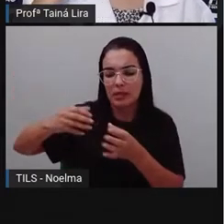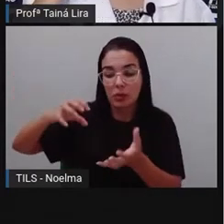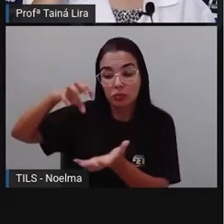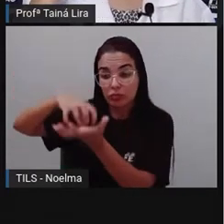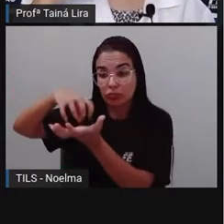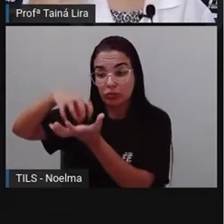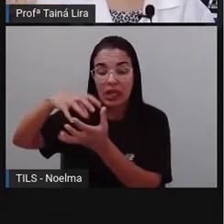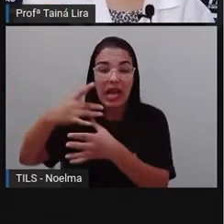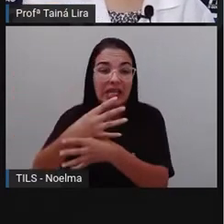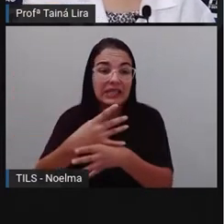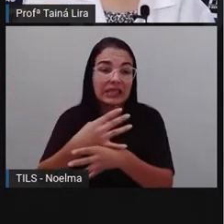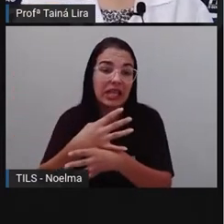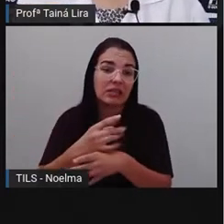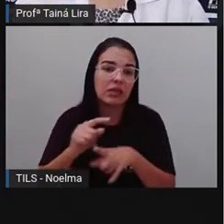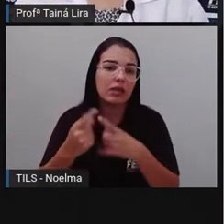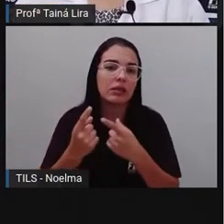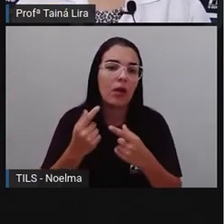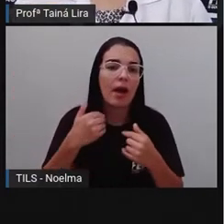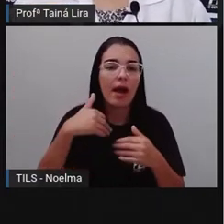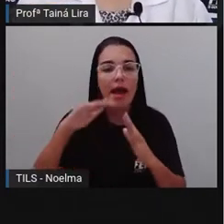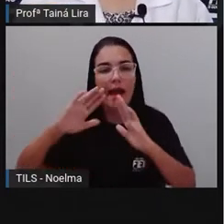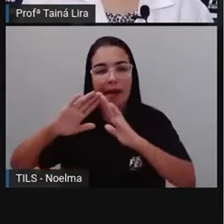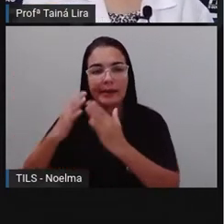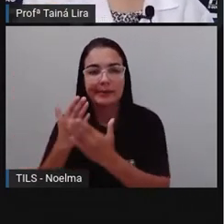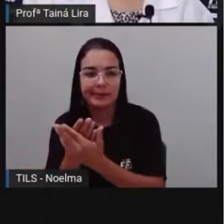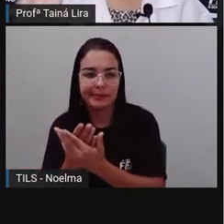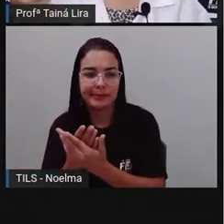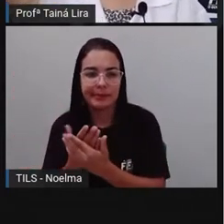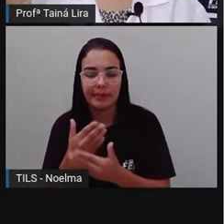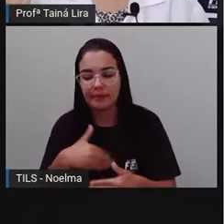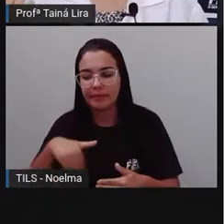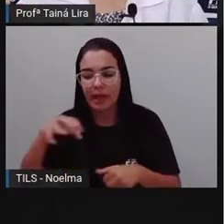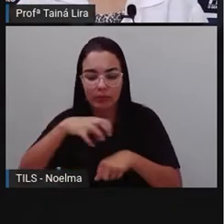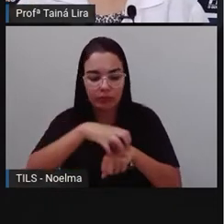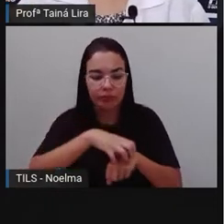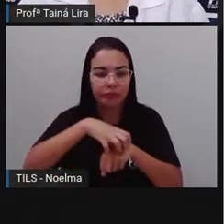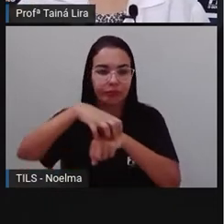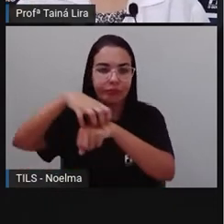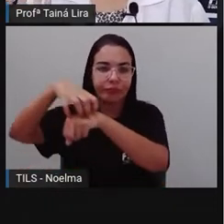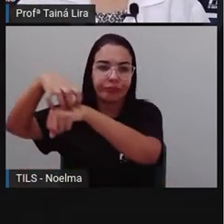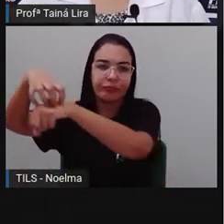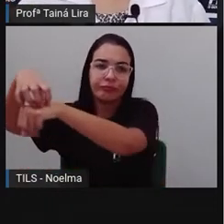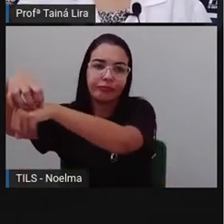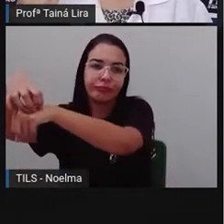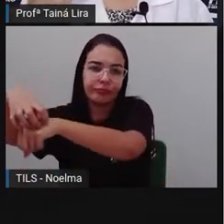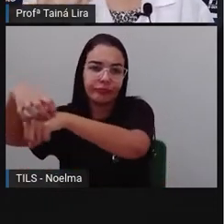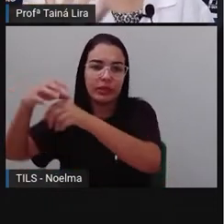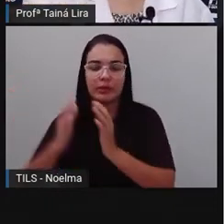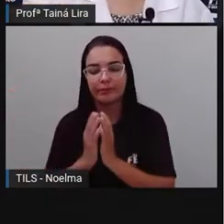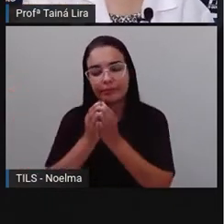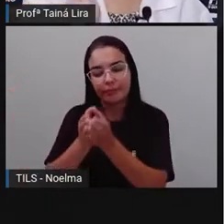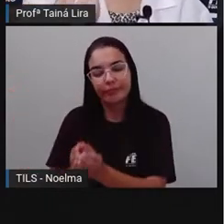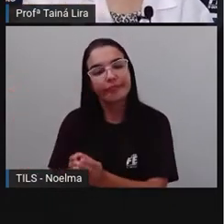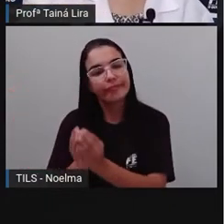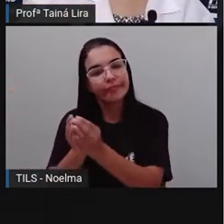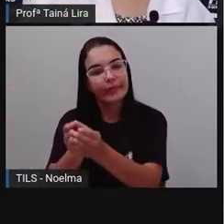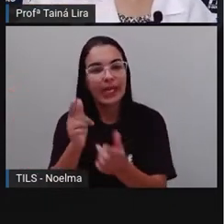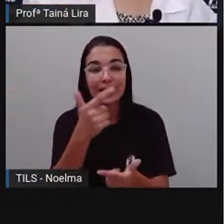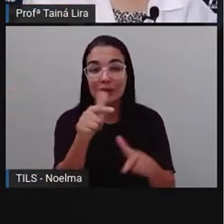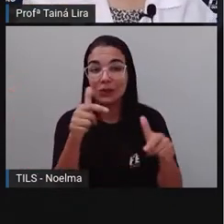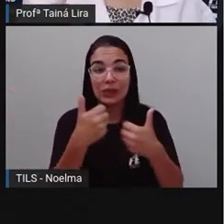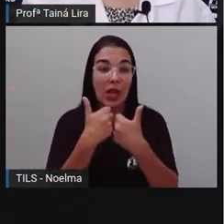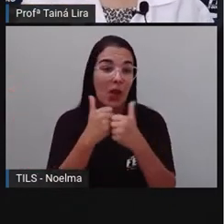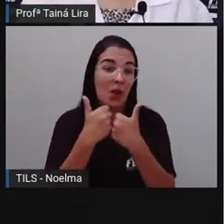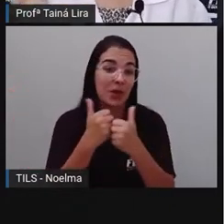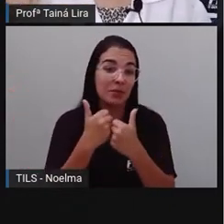Então, para frequentar a escola, a criança precisa utilizar um transporte aquático, não é verdade? Para atravessar o rio, que é o barco.